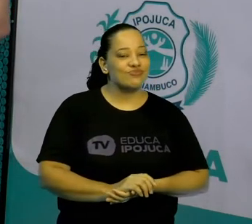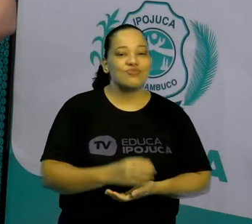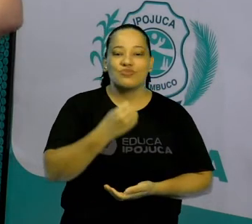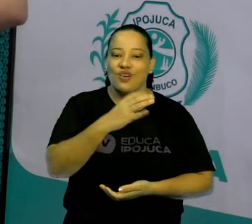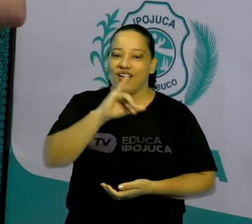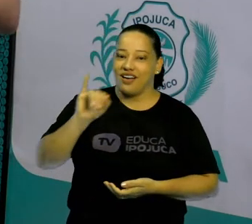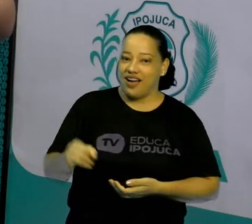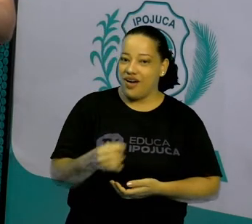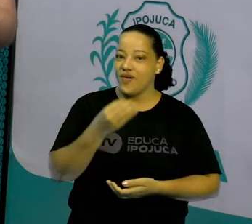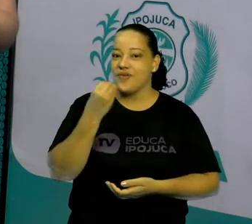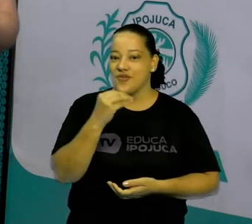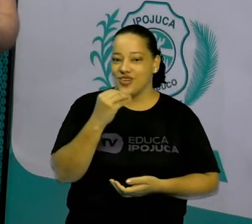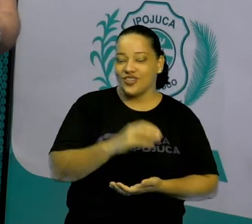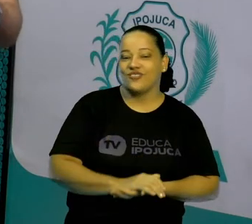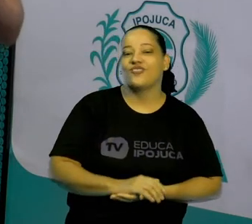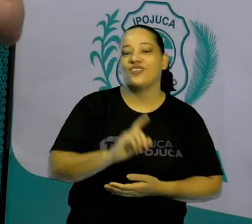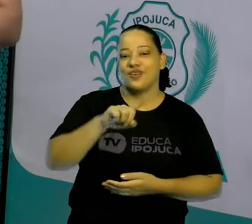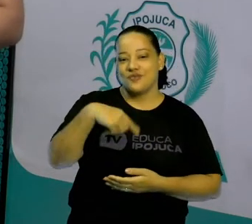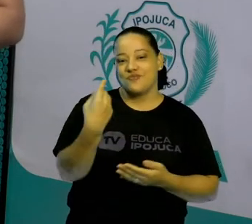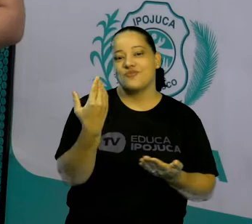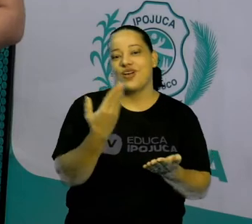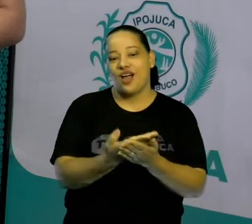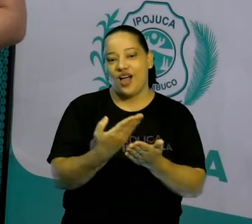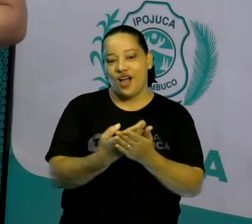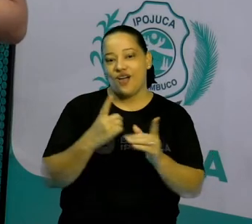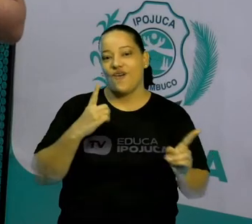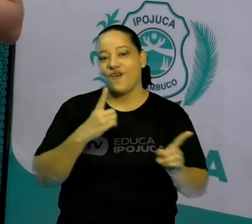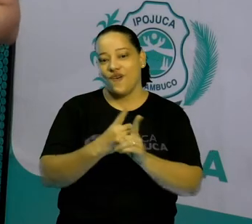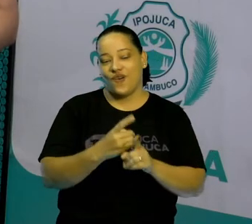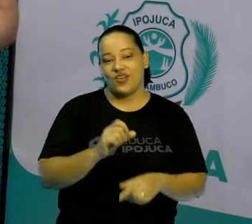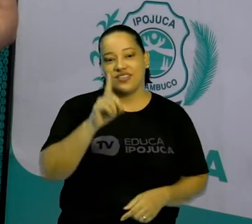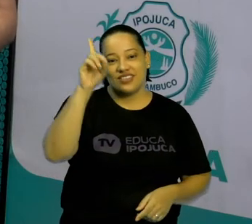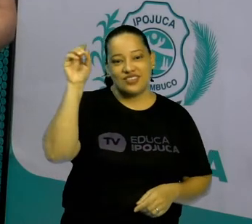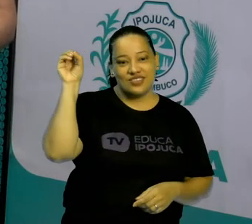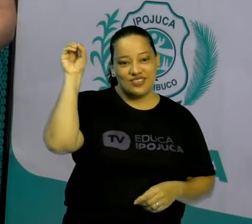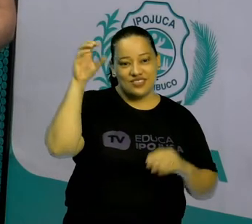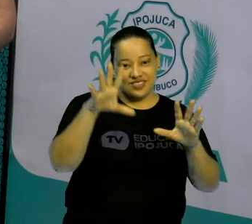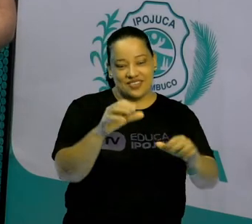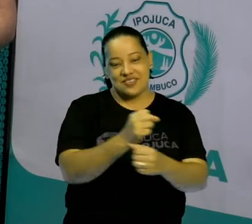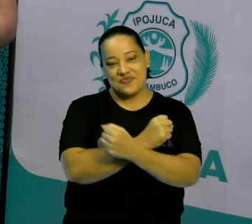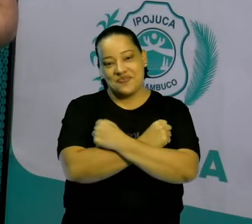Nos vemos na próxima aula. Fiquem com Deus e um abraço.